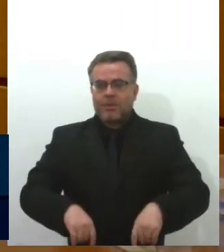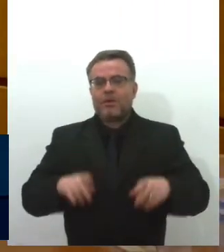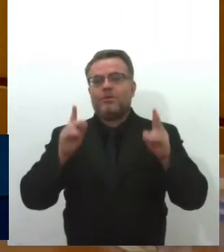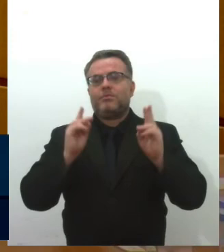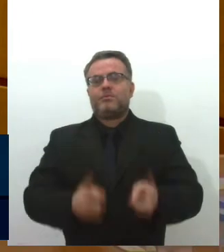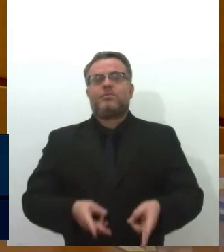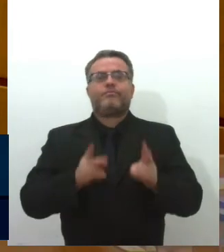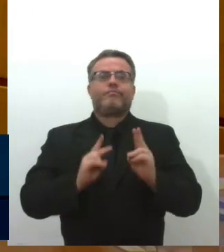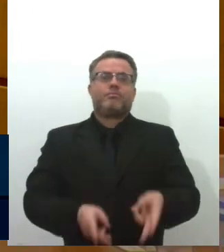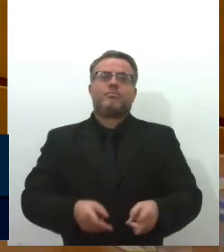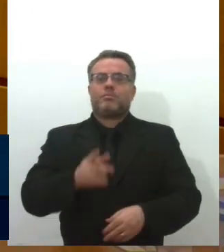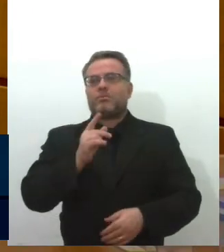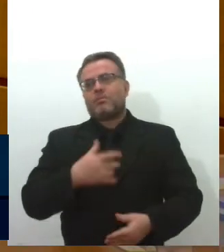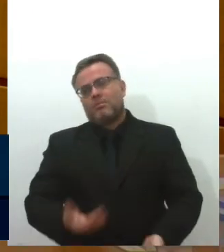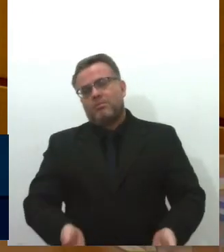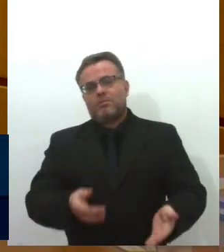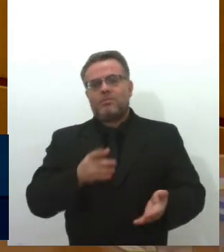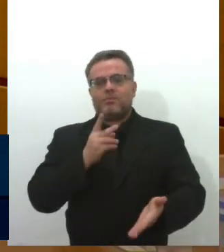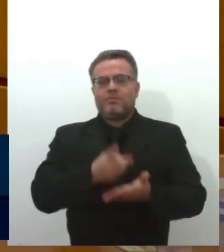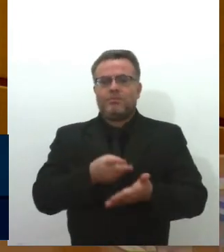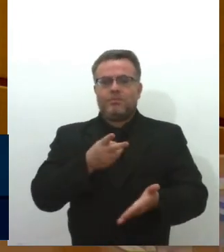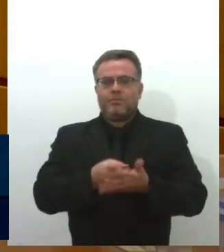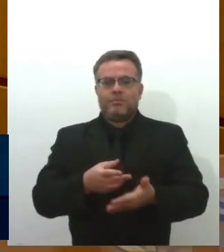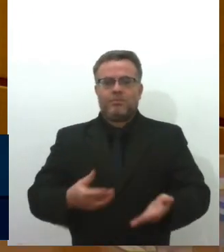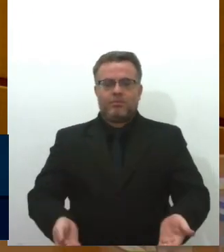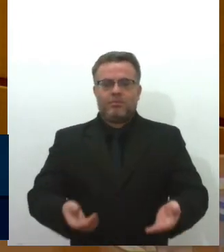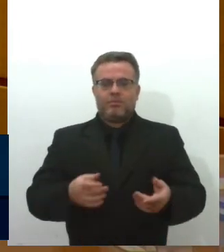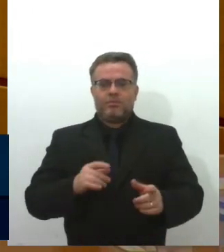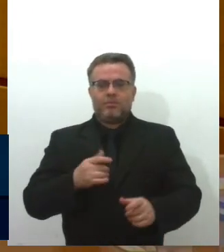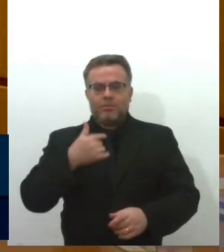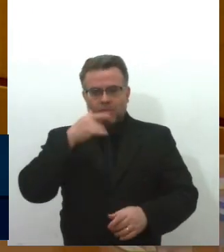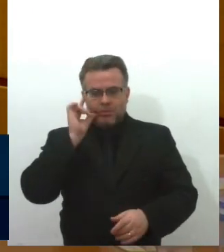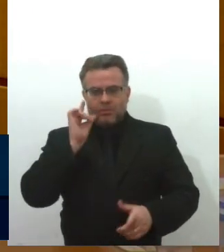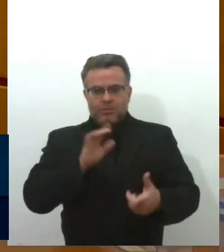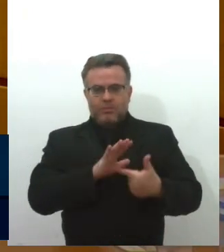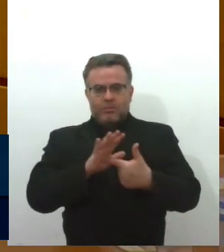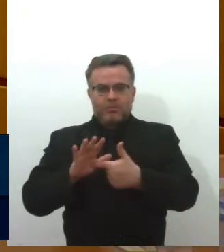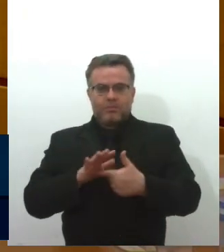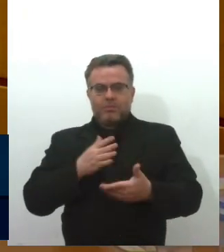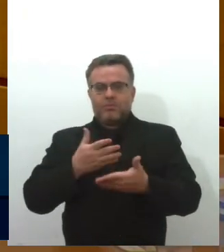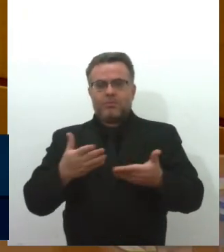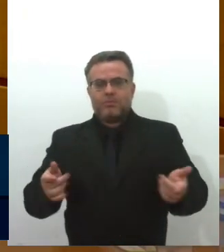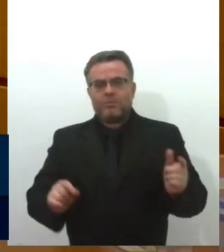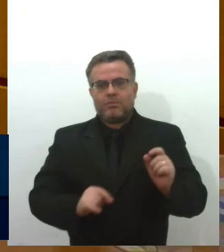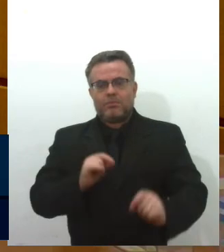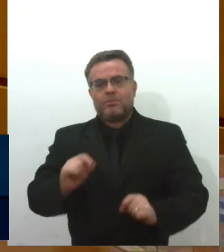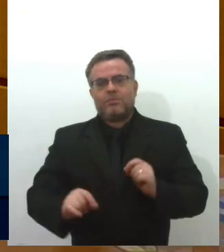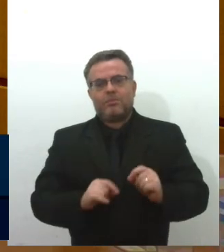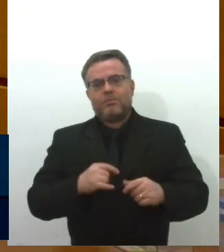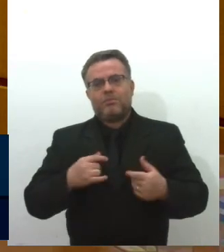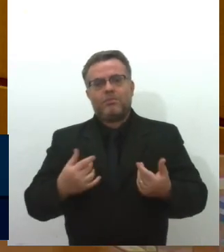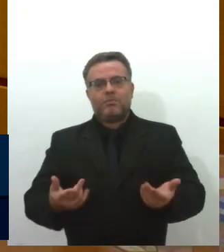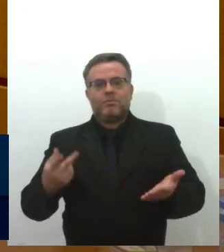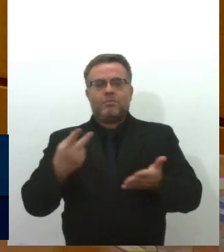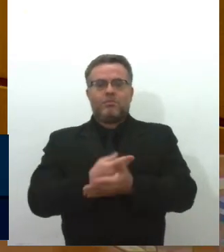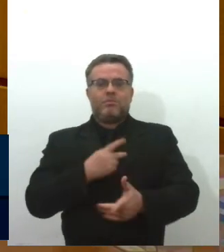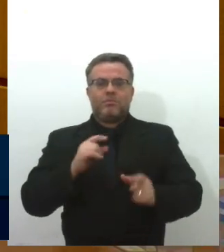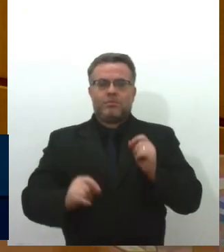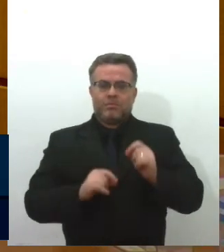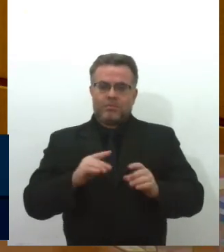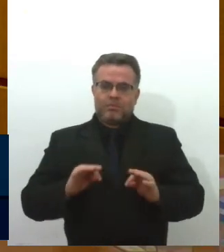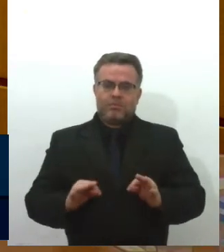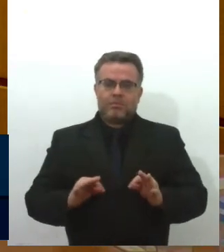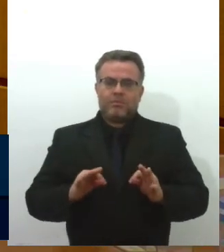falando sobre isso, inclusive, minha postagem de ontem, senhores, eu vou botar aqui, foi para que a população me